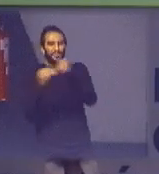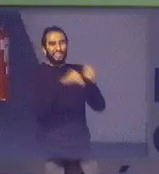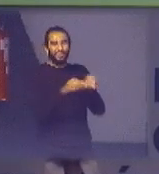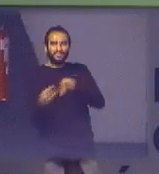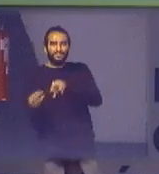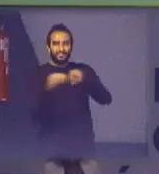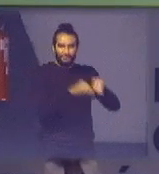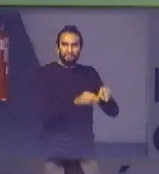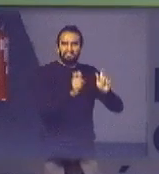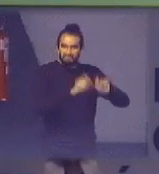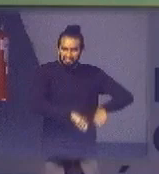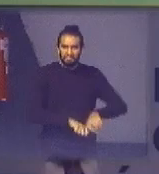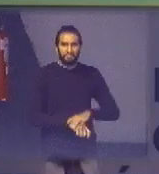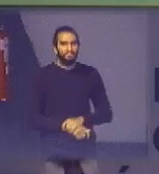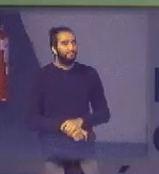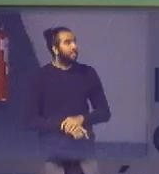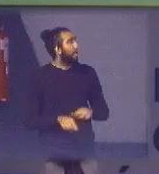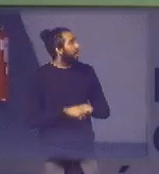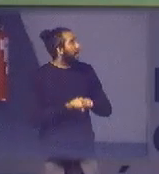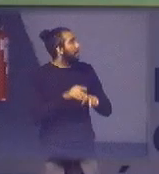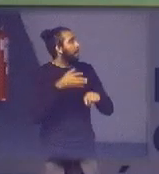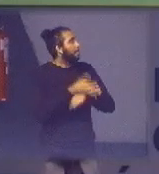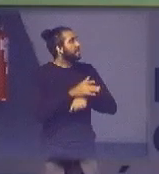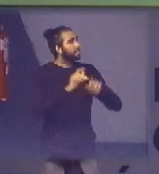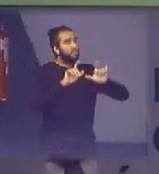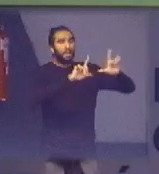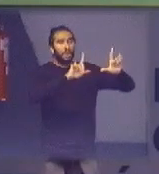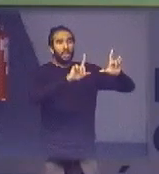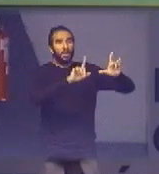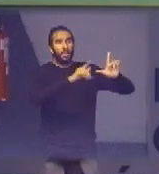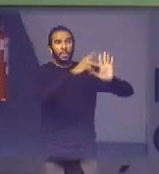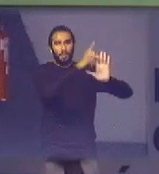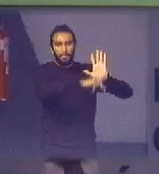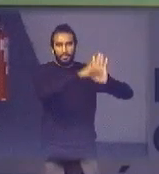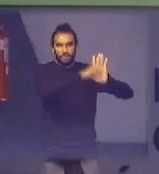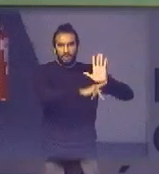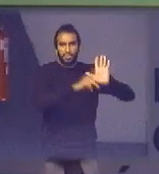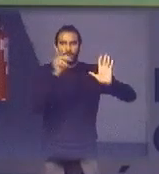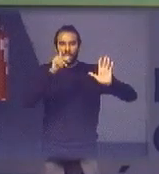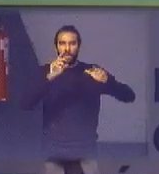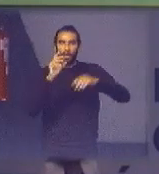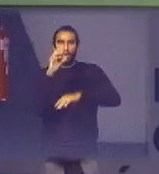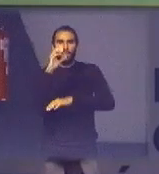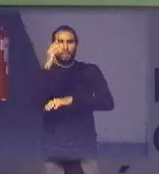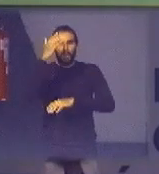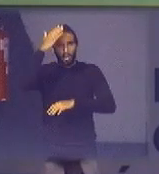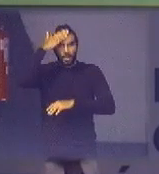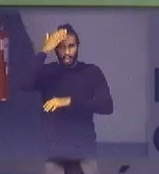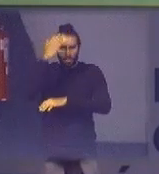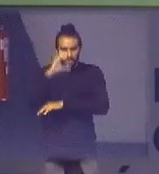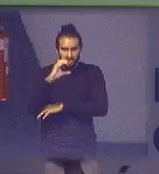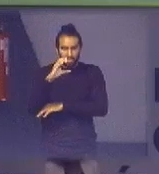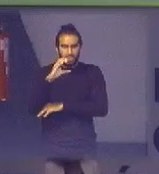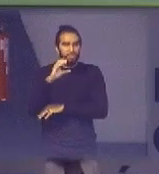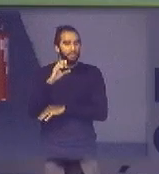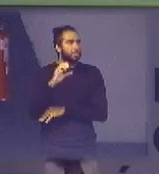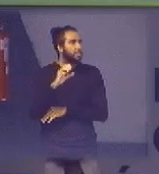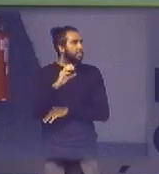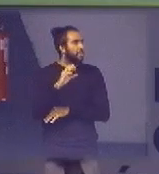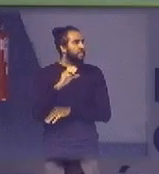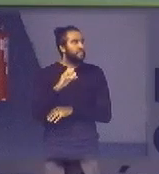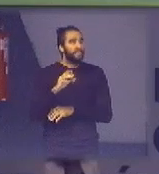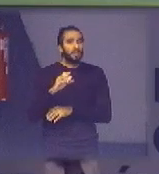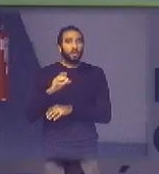participamos do programa Lixão Zero lá em Curitiba que foi promovido pelo Ministério do Meio